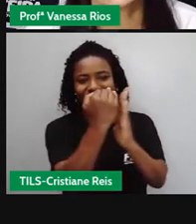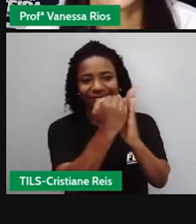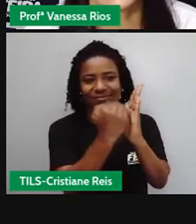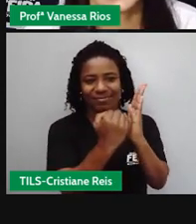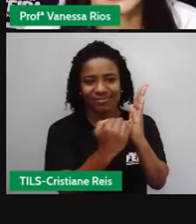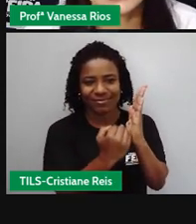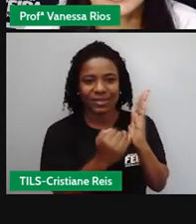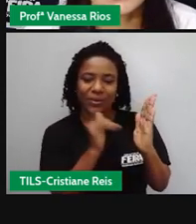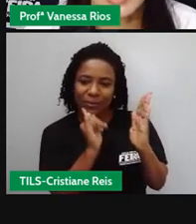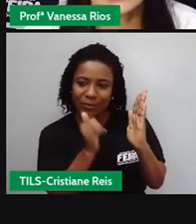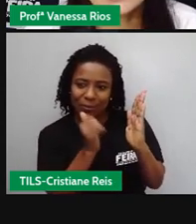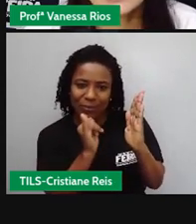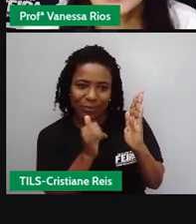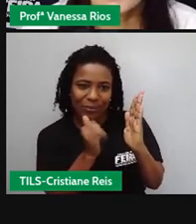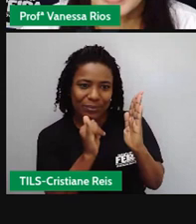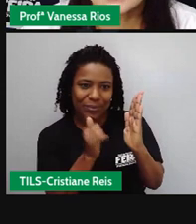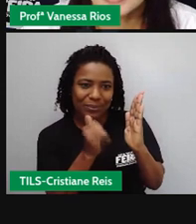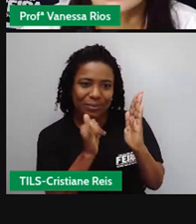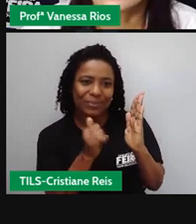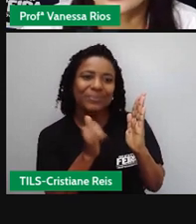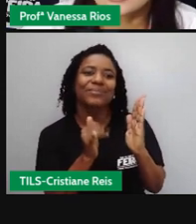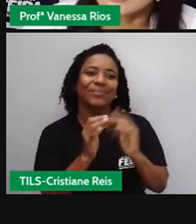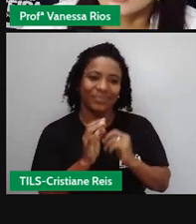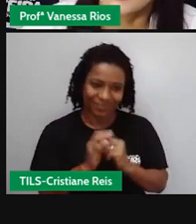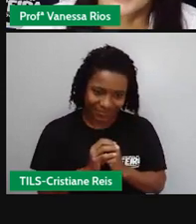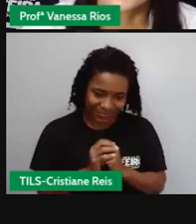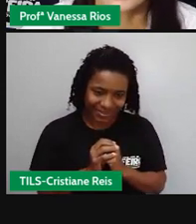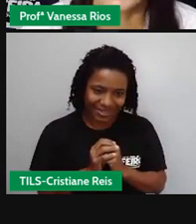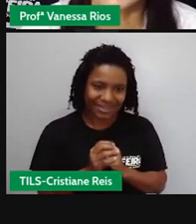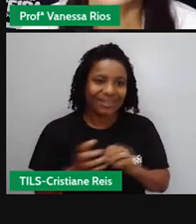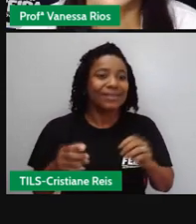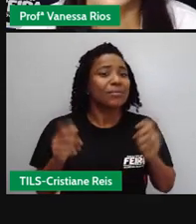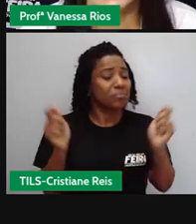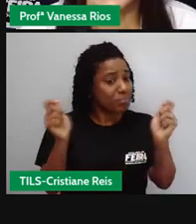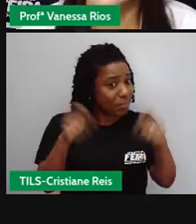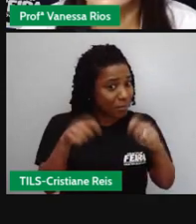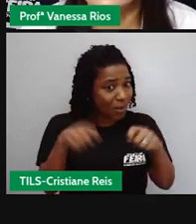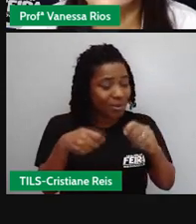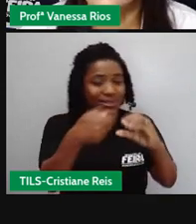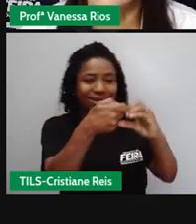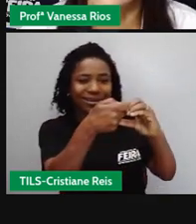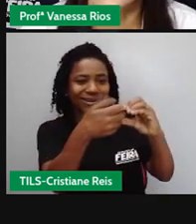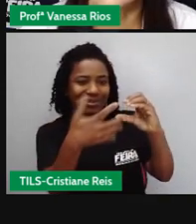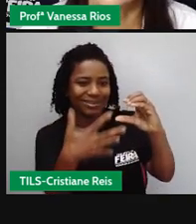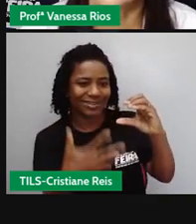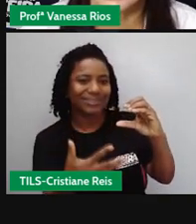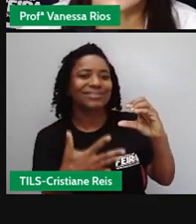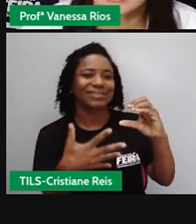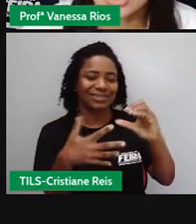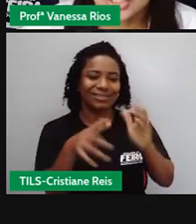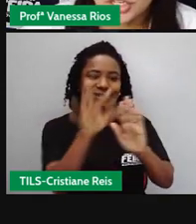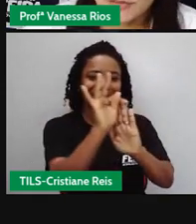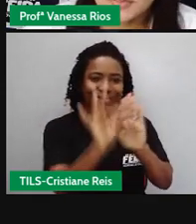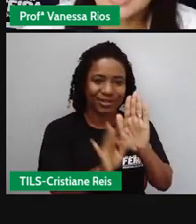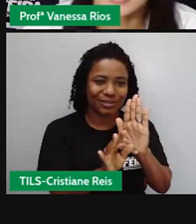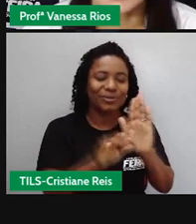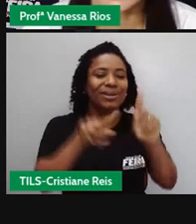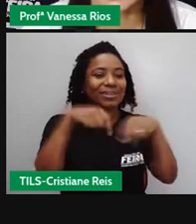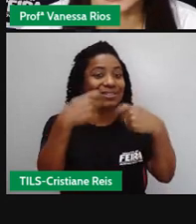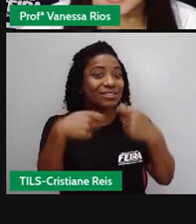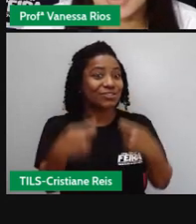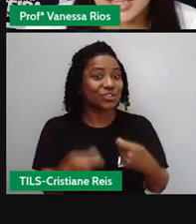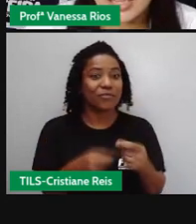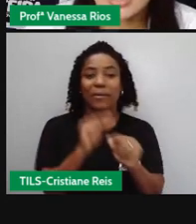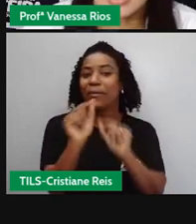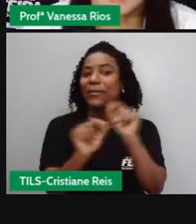na forma de narrar esses fatos. Mas, além disso, podem aparecer aí características dos textos descritivos, que é